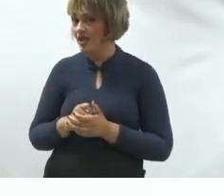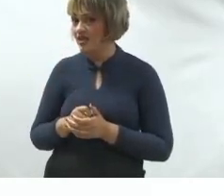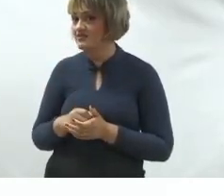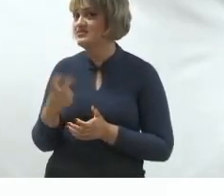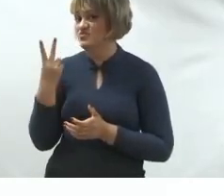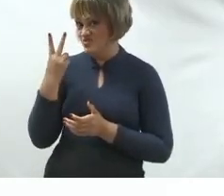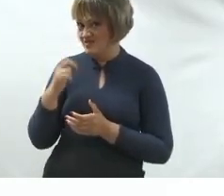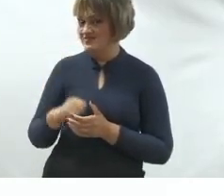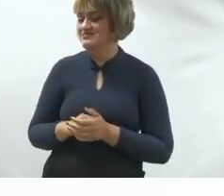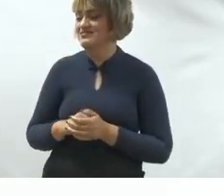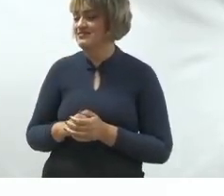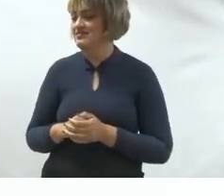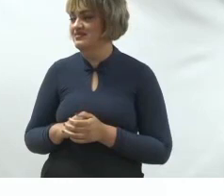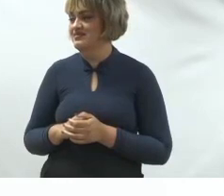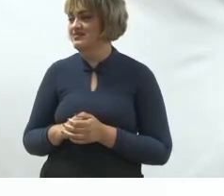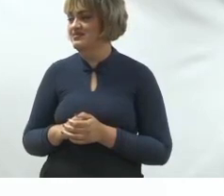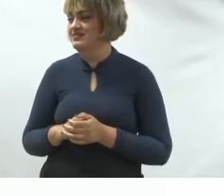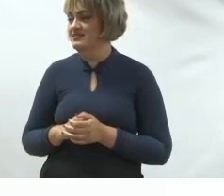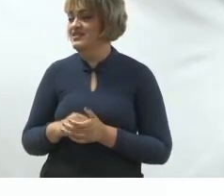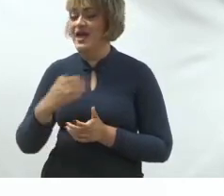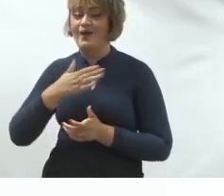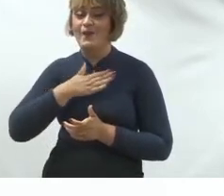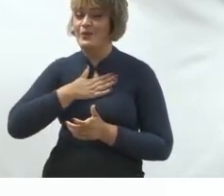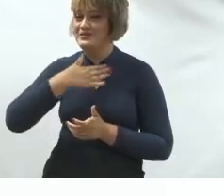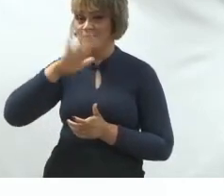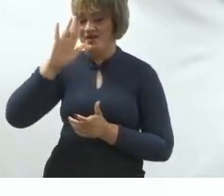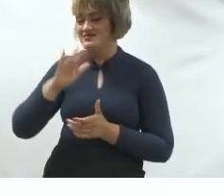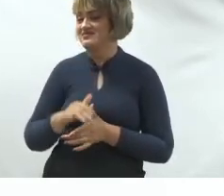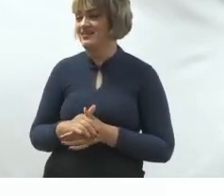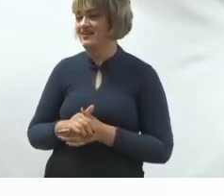cadernos. E a parte que eu mais gostei.